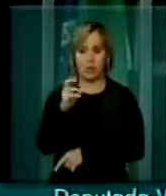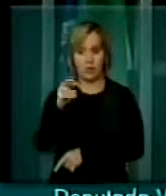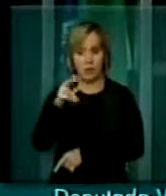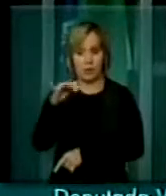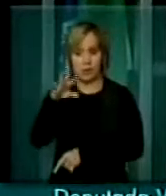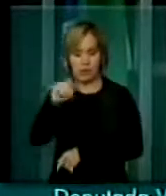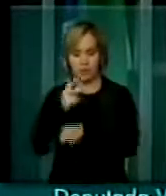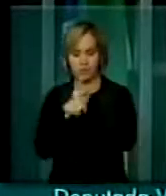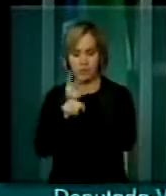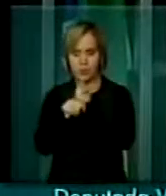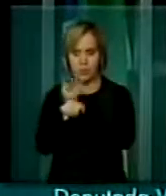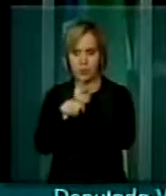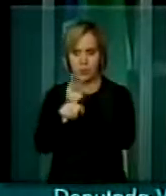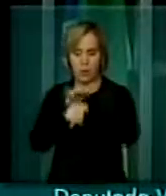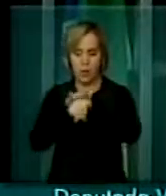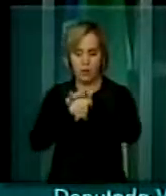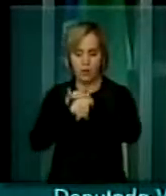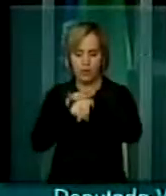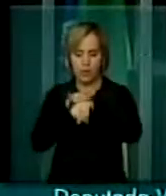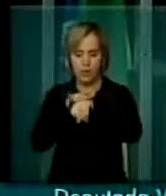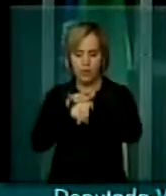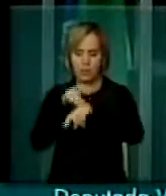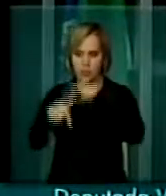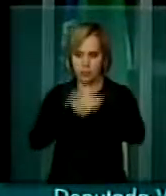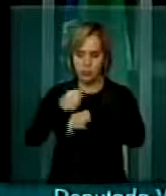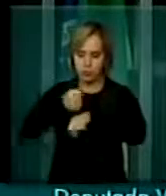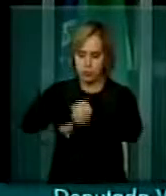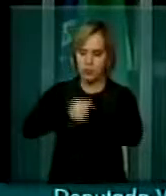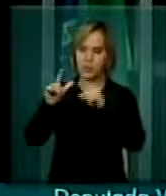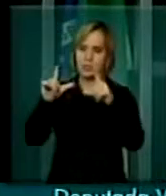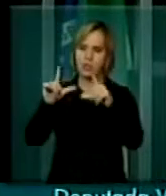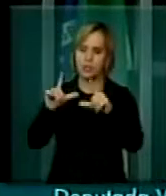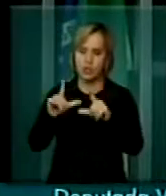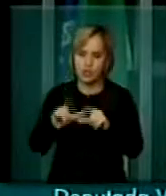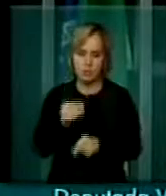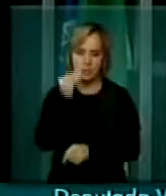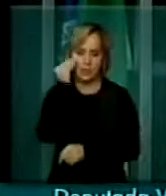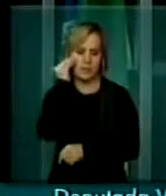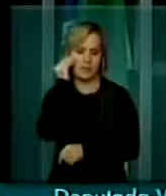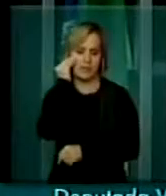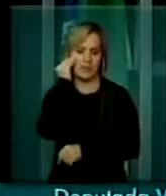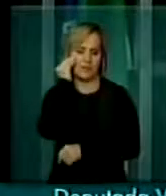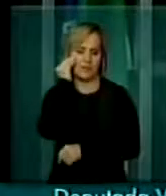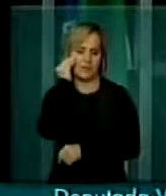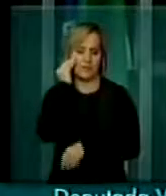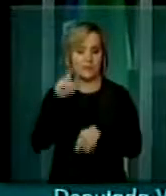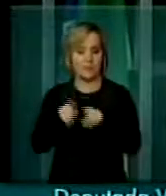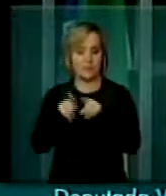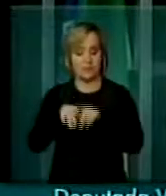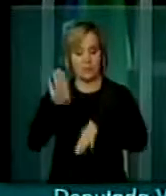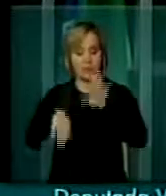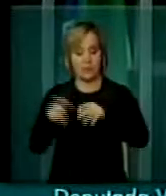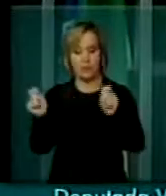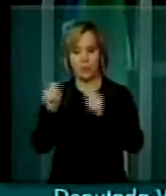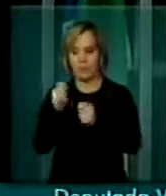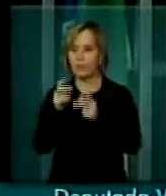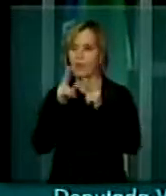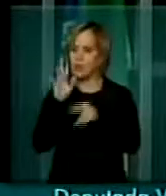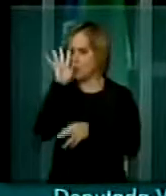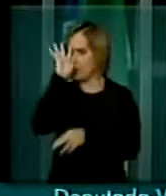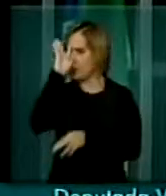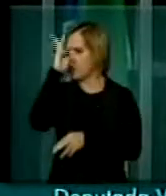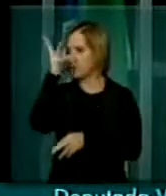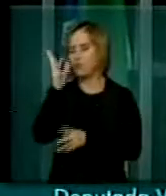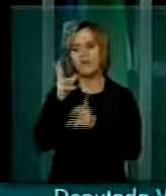as doenças laborais. A diminuição da jornada de trabalho seria talvez um excelente remédio, um excelente